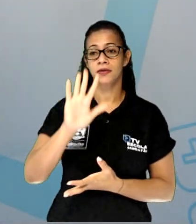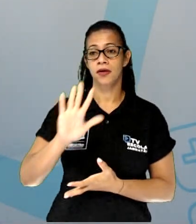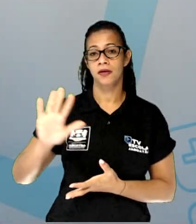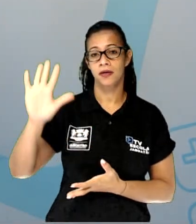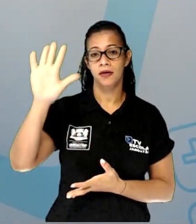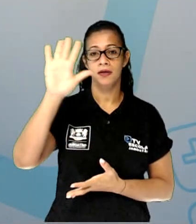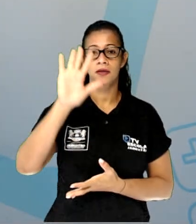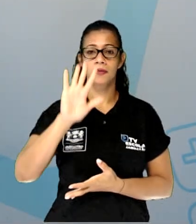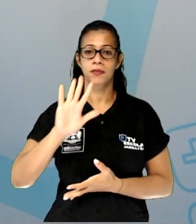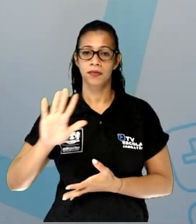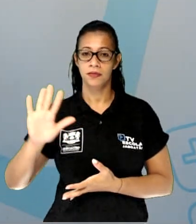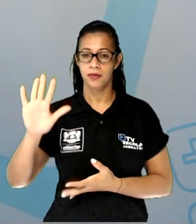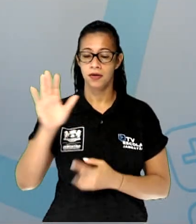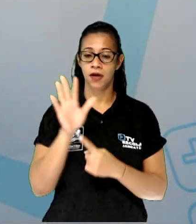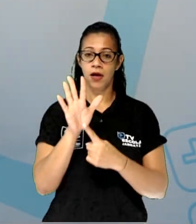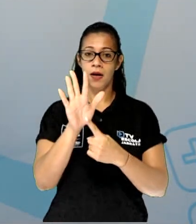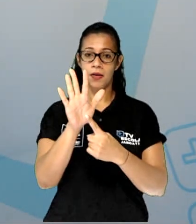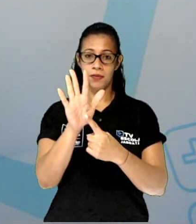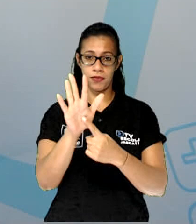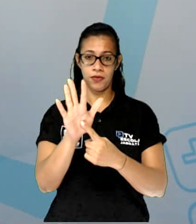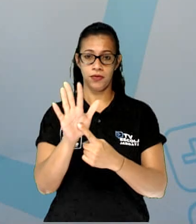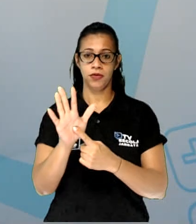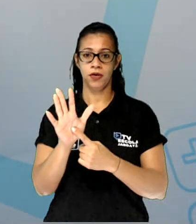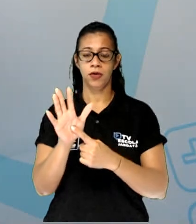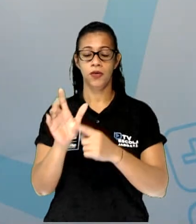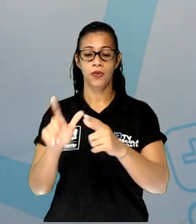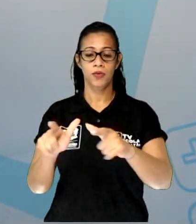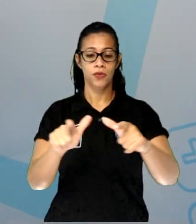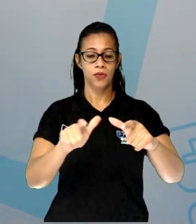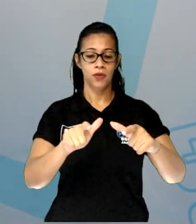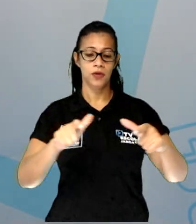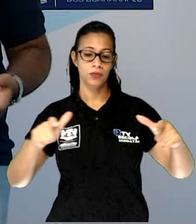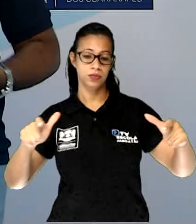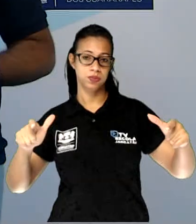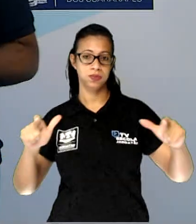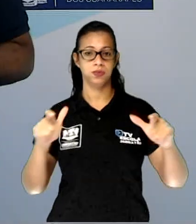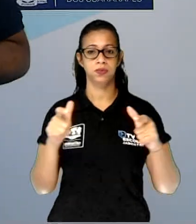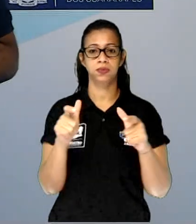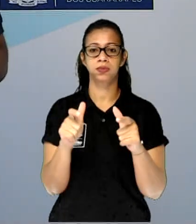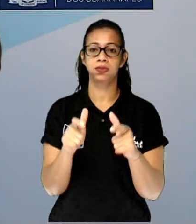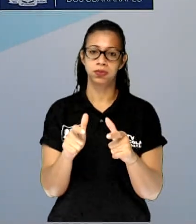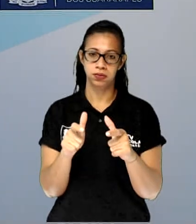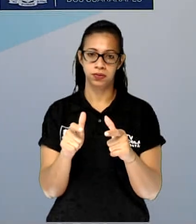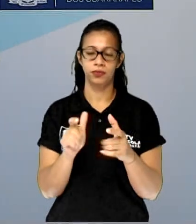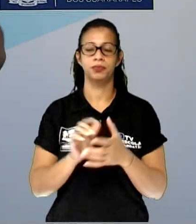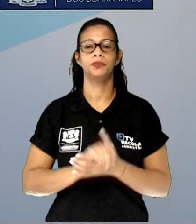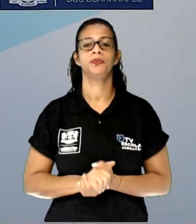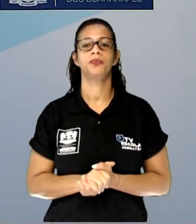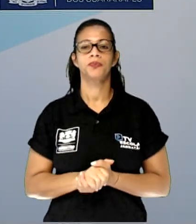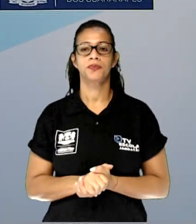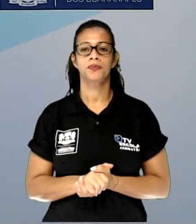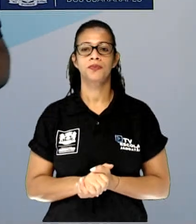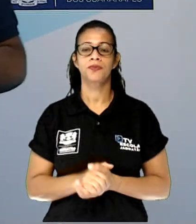representam espaços menores e aí vai ter uma riqueza de detalhe mais aprofundada. Vem aqui